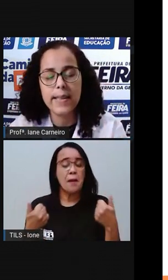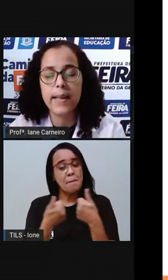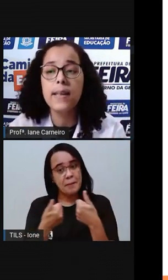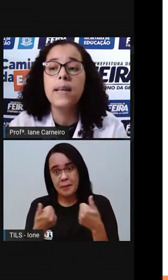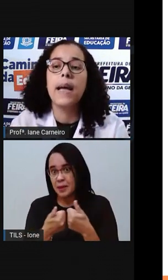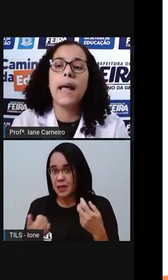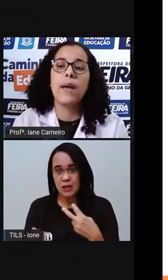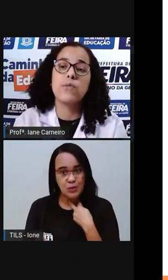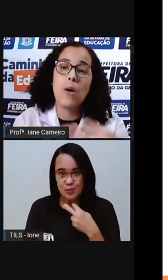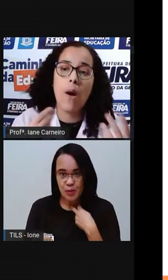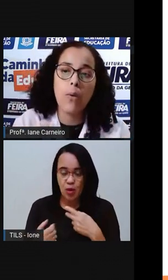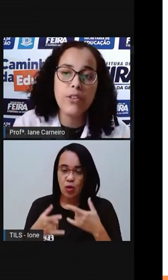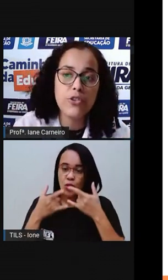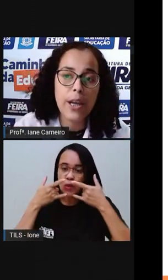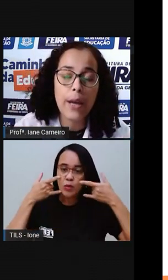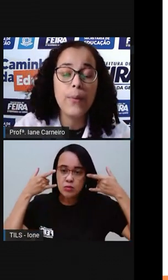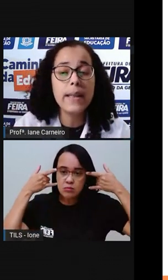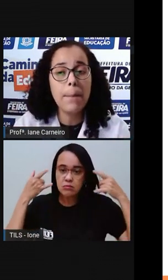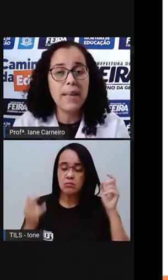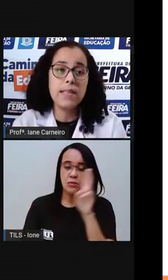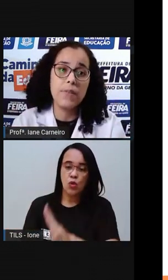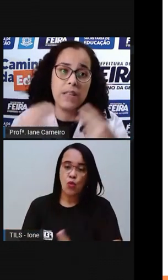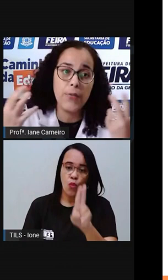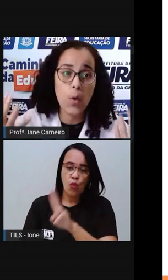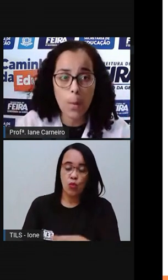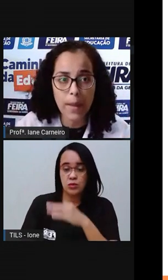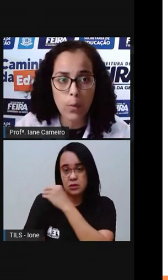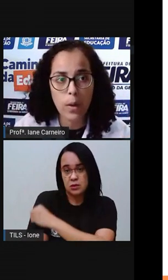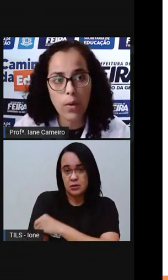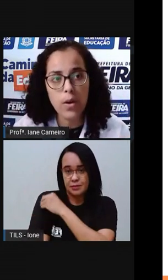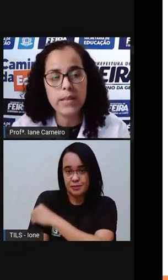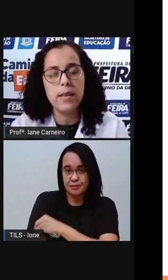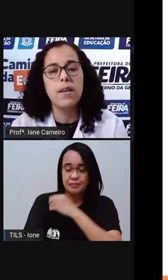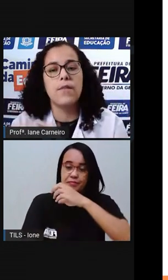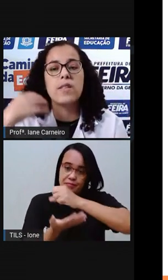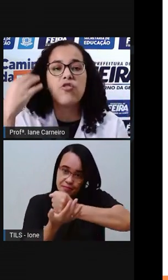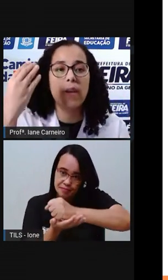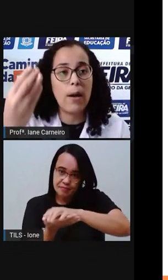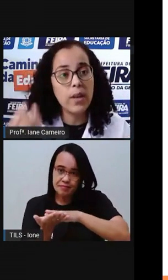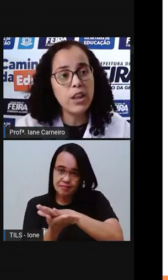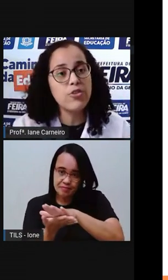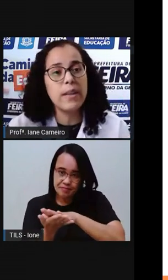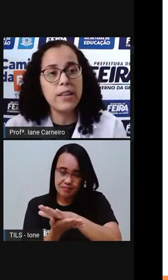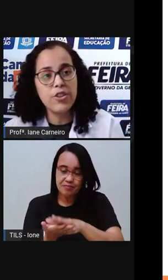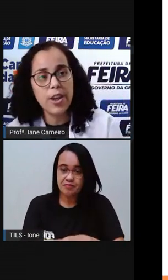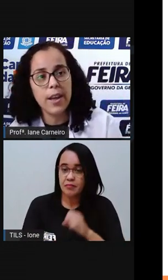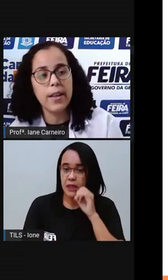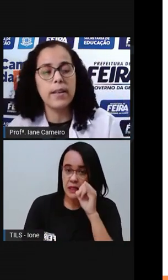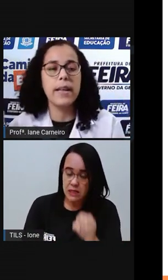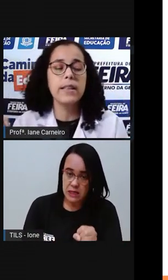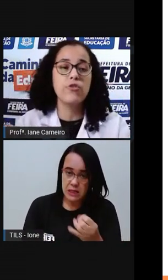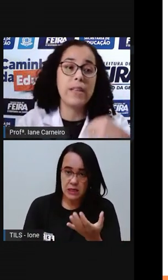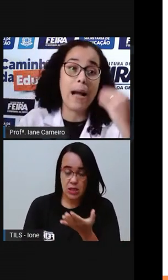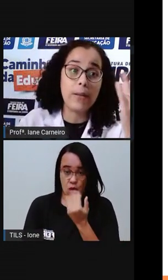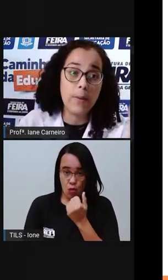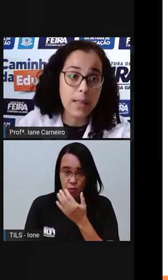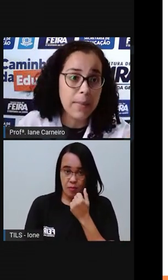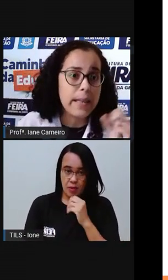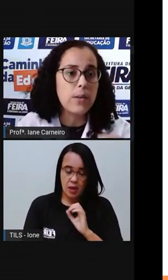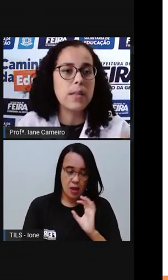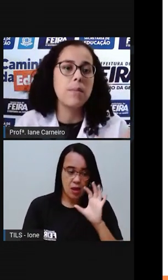a máscara, usar o álcool em gel. E também, se você for comer alguma coisa, você jogar o lixo na lixeira, né? Não